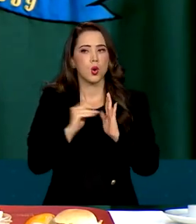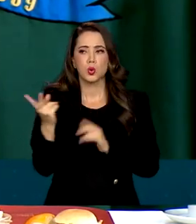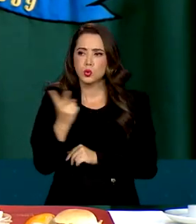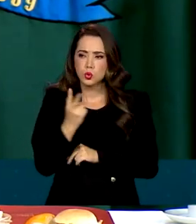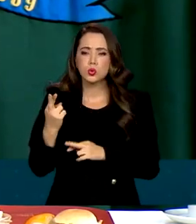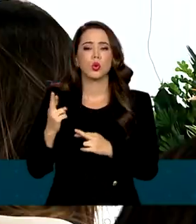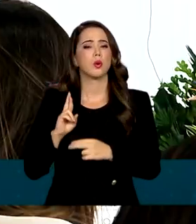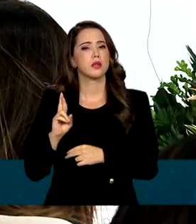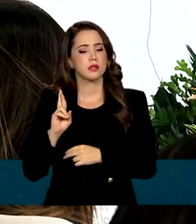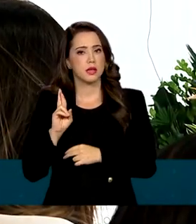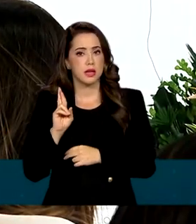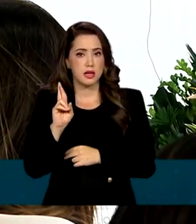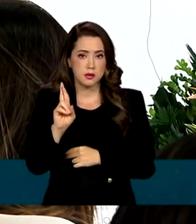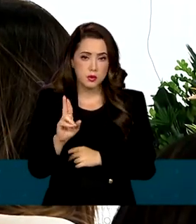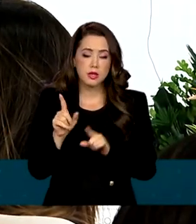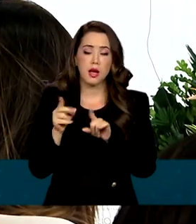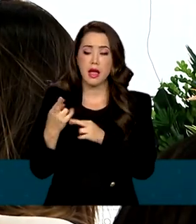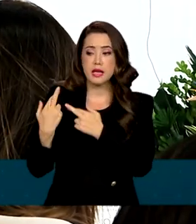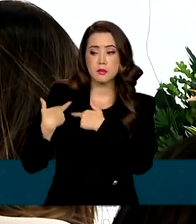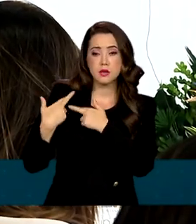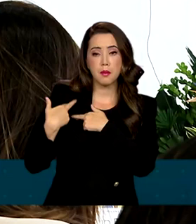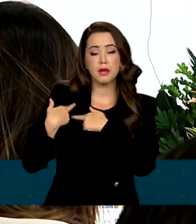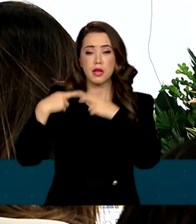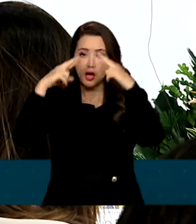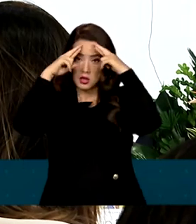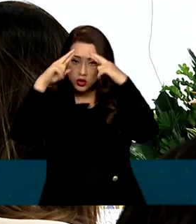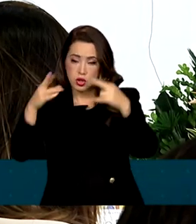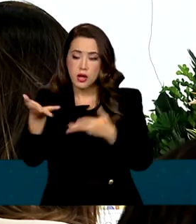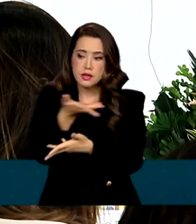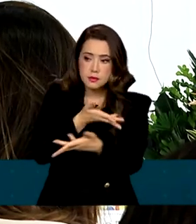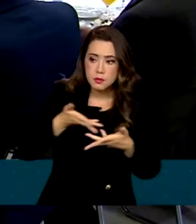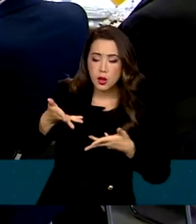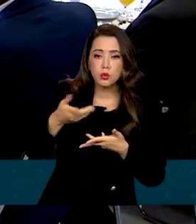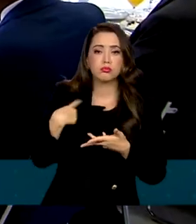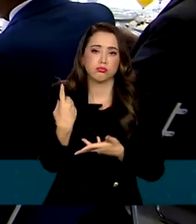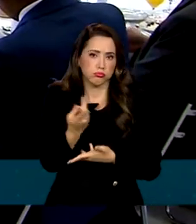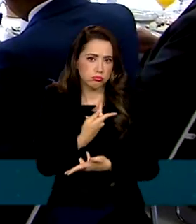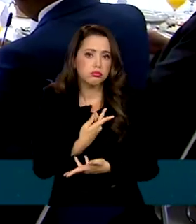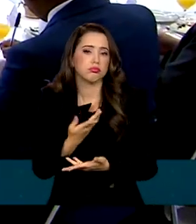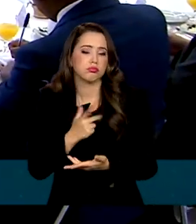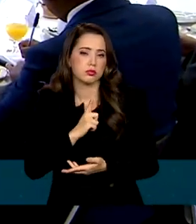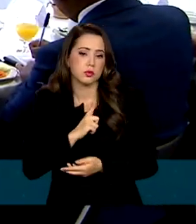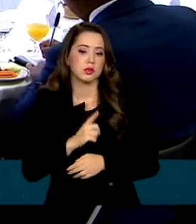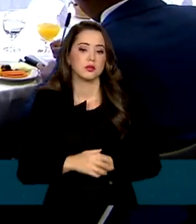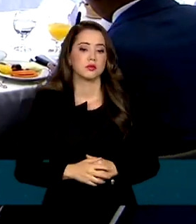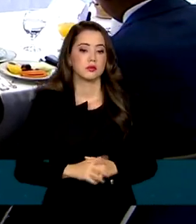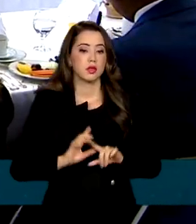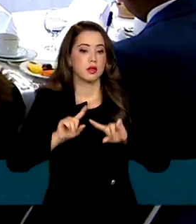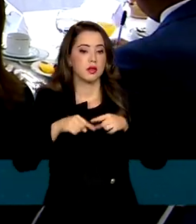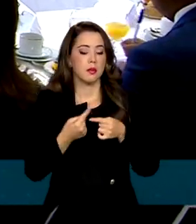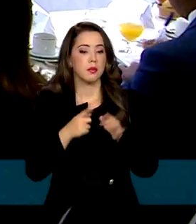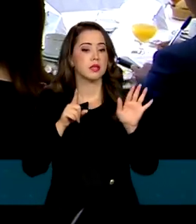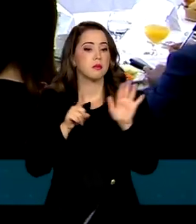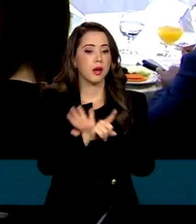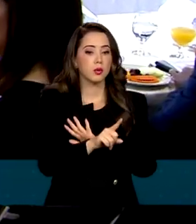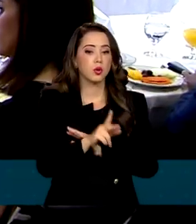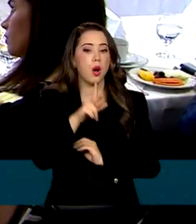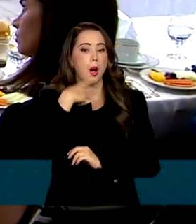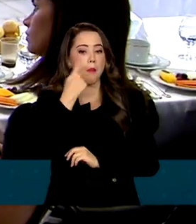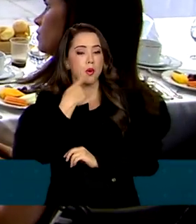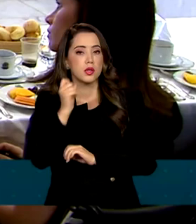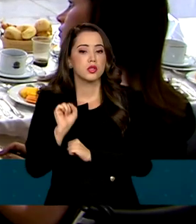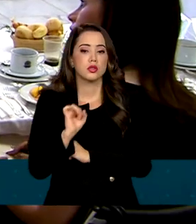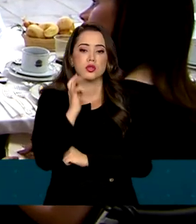relação com o governo. Perto do fim da conversa com jornalistas, o presidente Lula foi questionado sobre a política